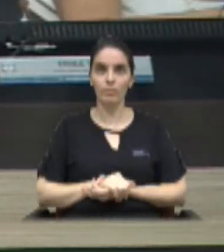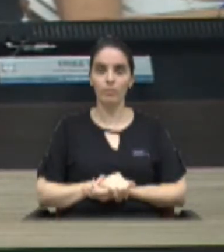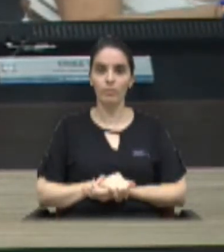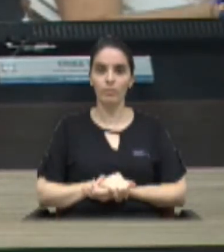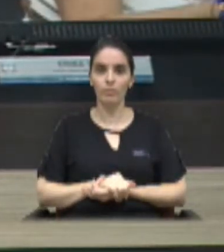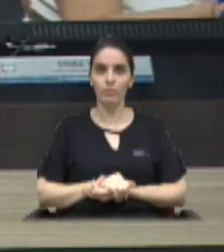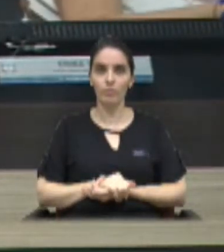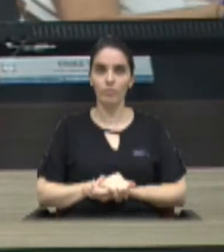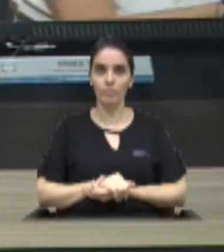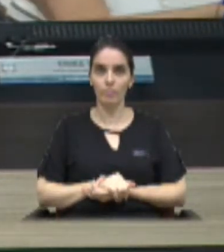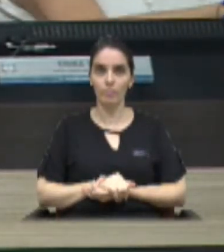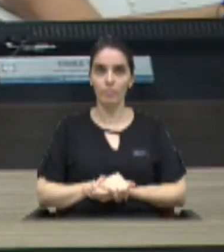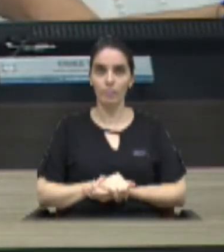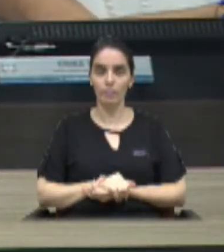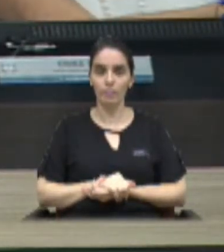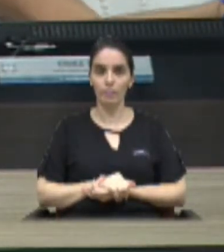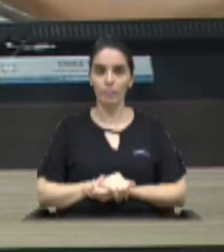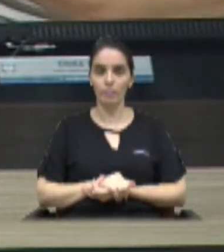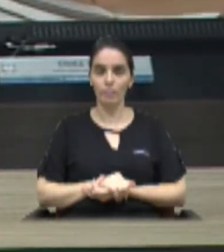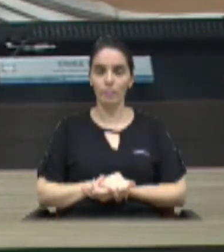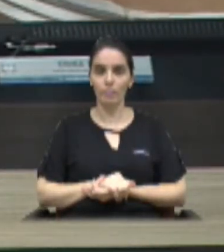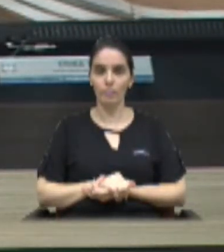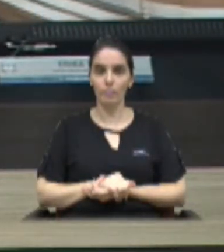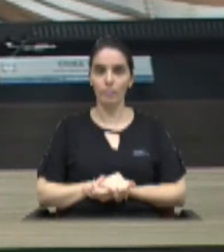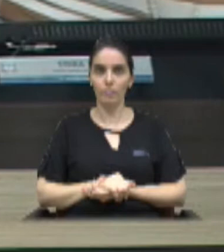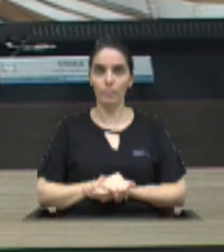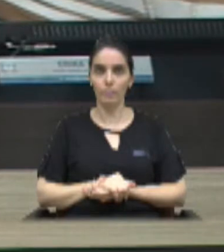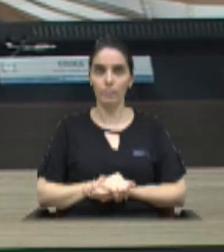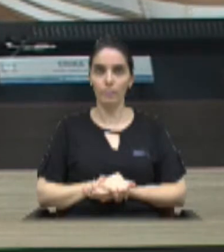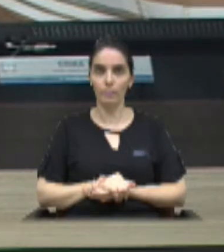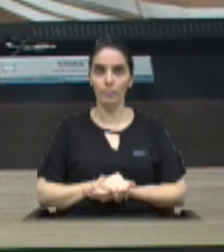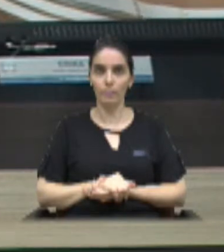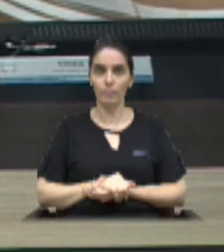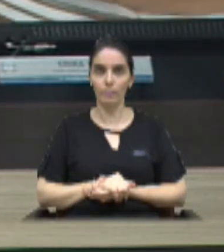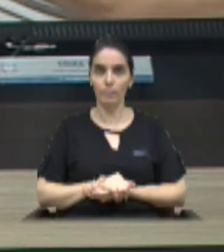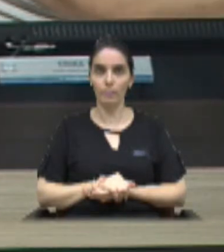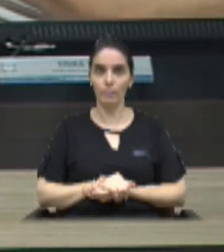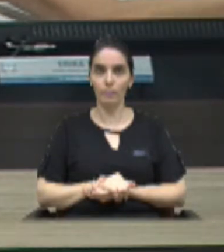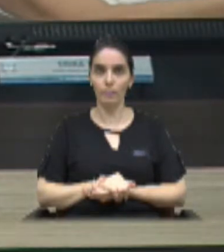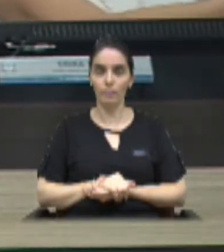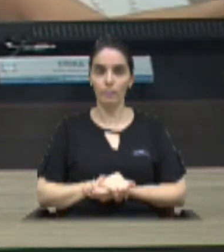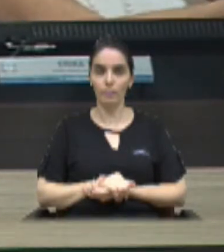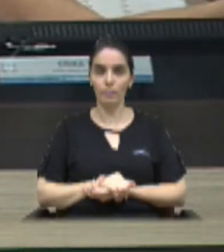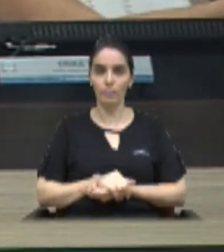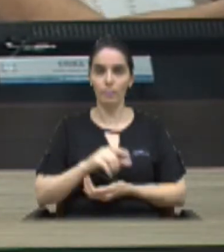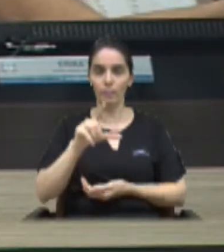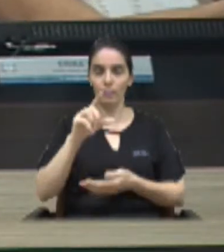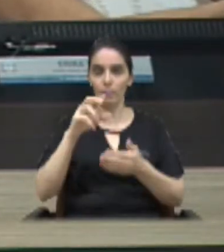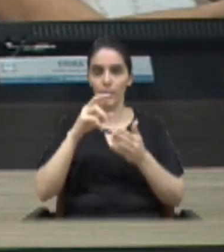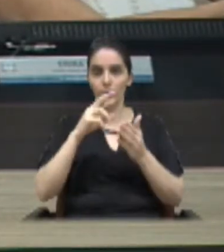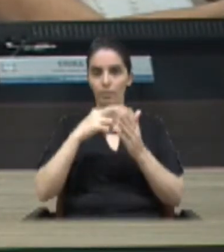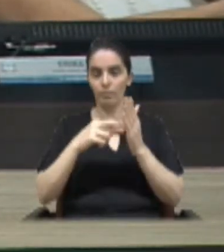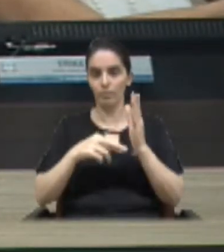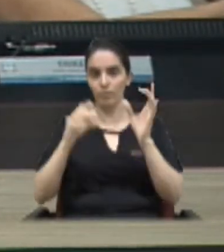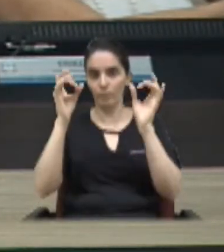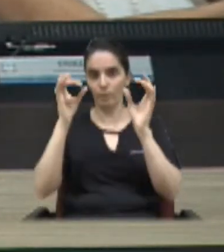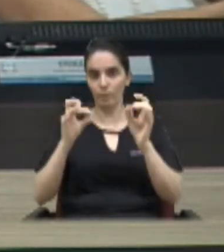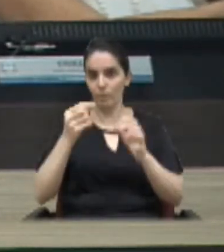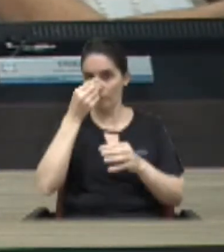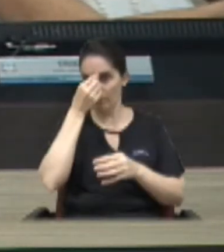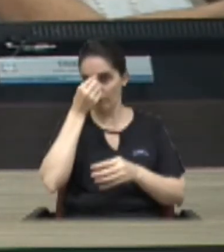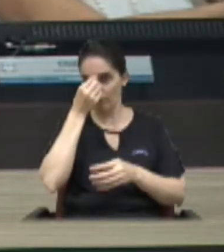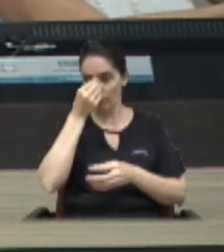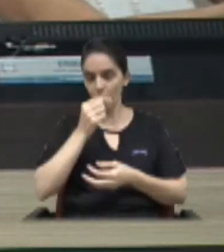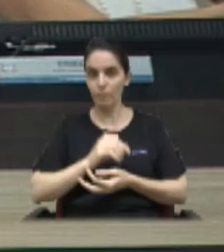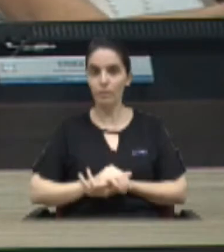a ser lido senhor presidente pois não eu nomeio relator o vereador Jorge Freitas